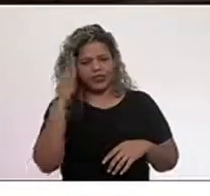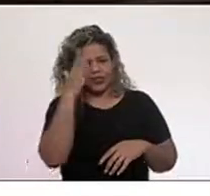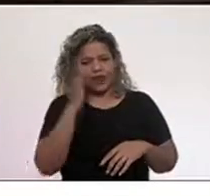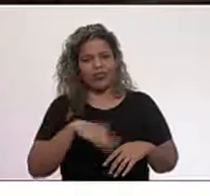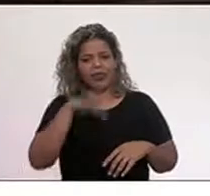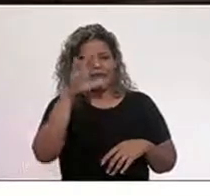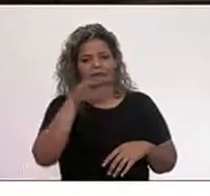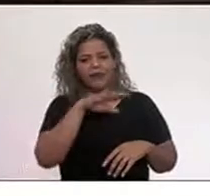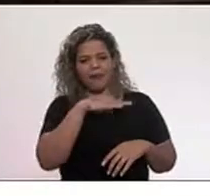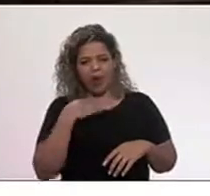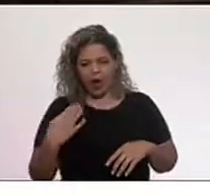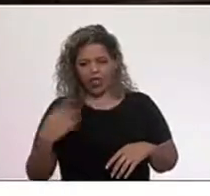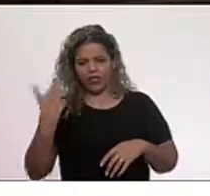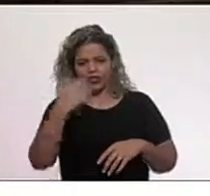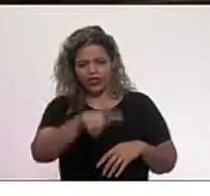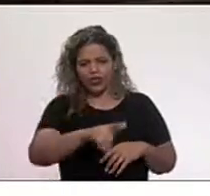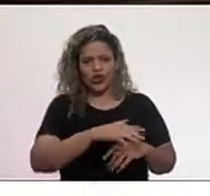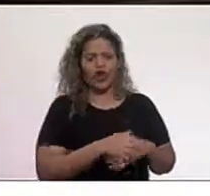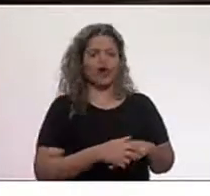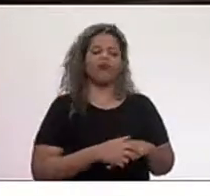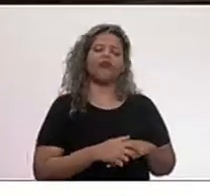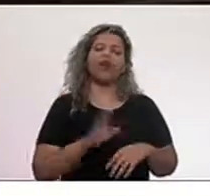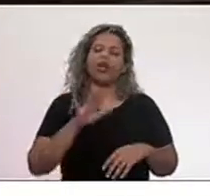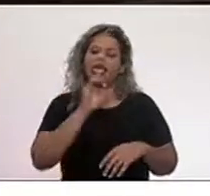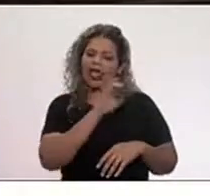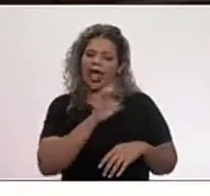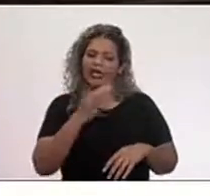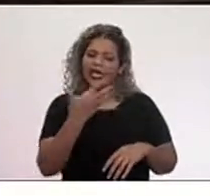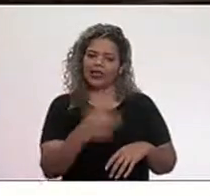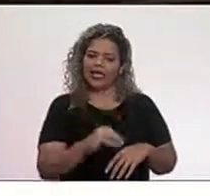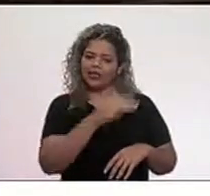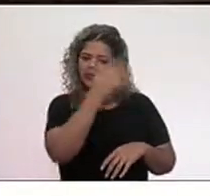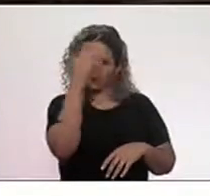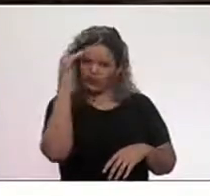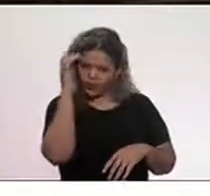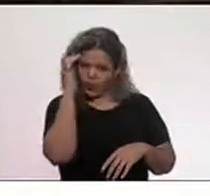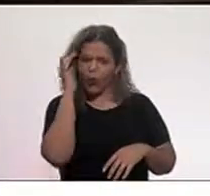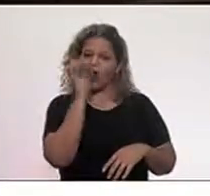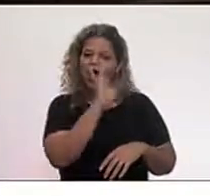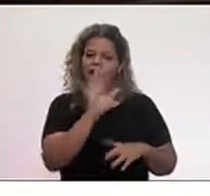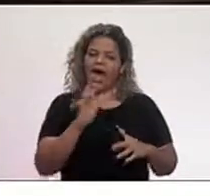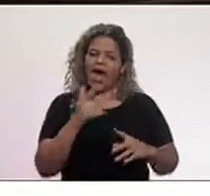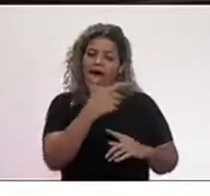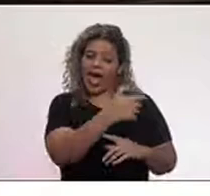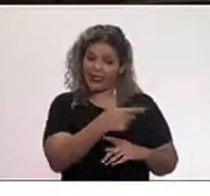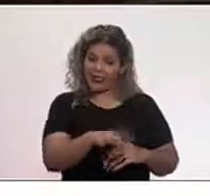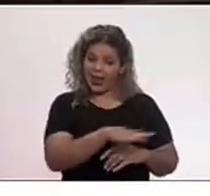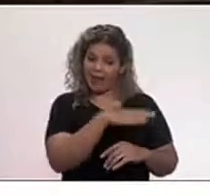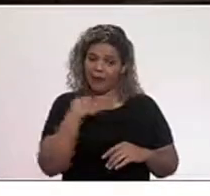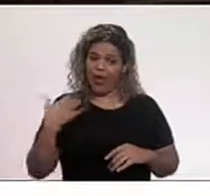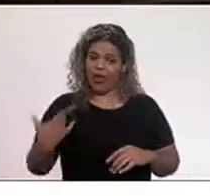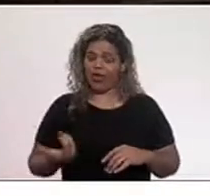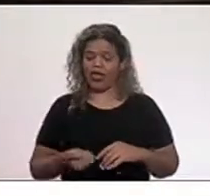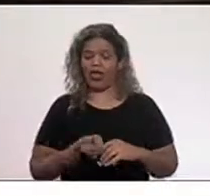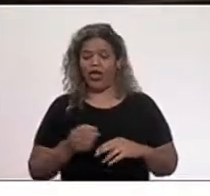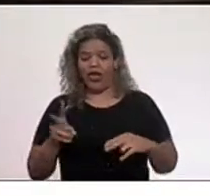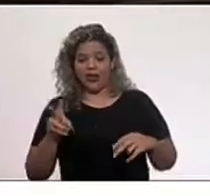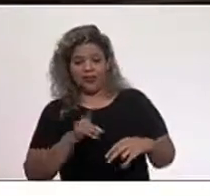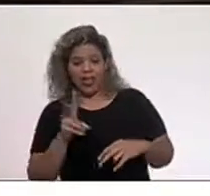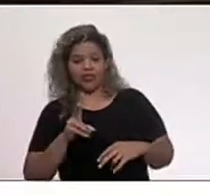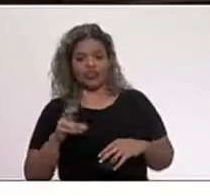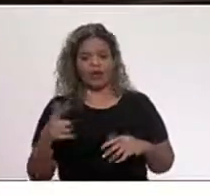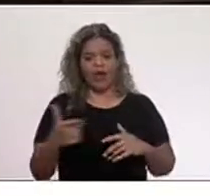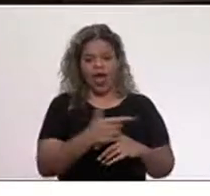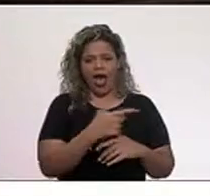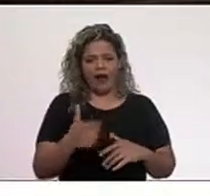é que está morrendo. De novo, senhor presidente, de cada dez pessoas assassinadas, vítimas de armas de